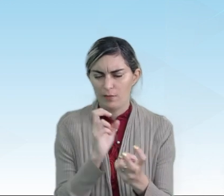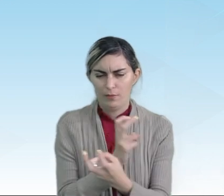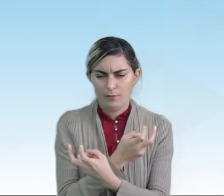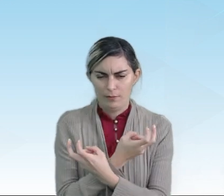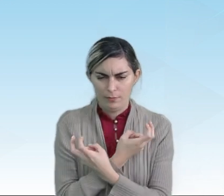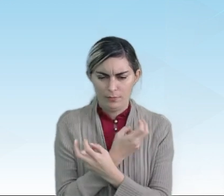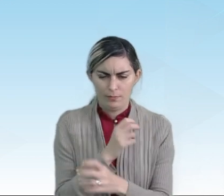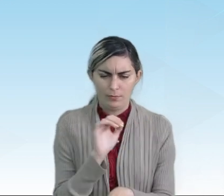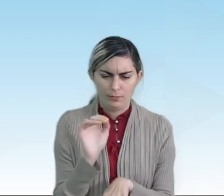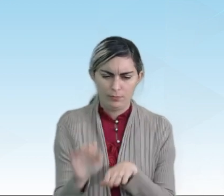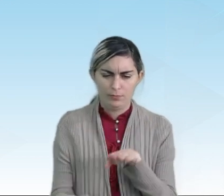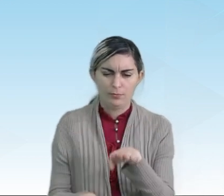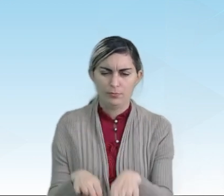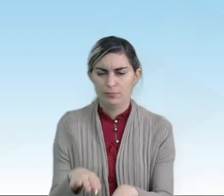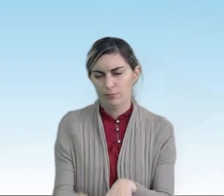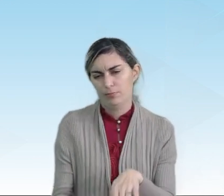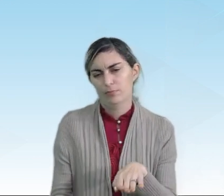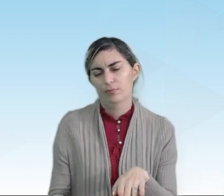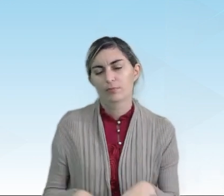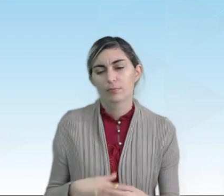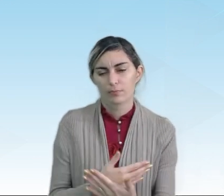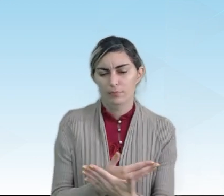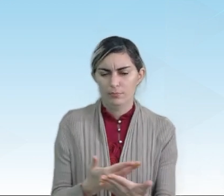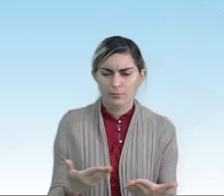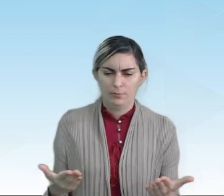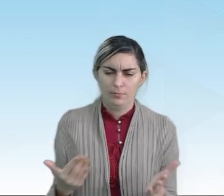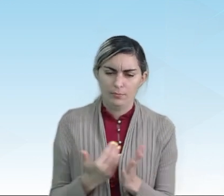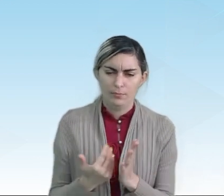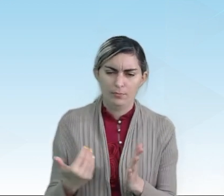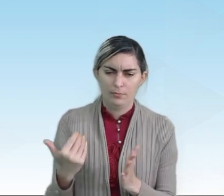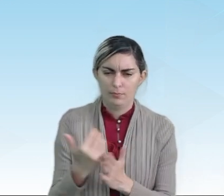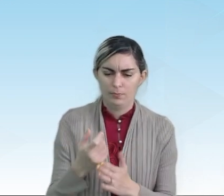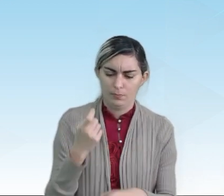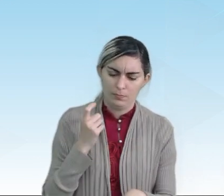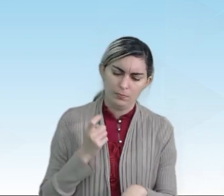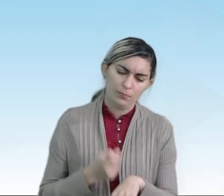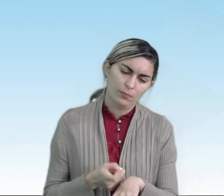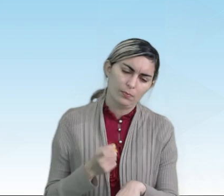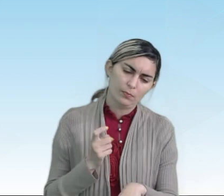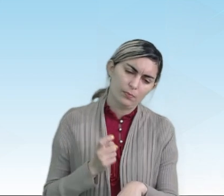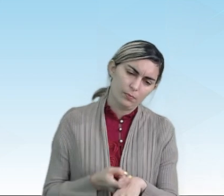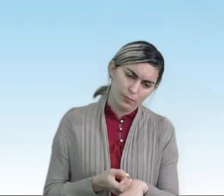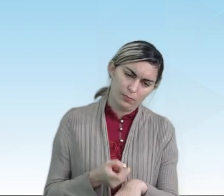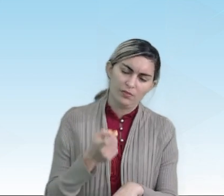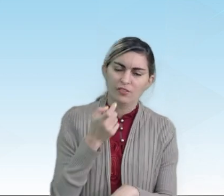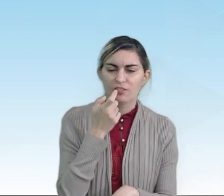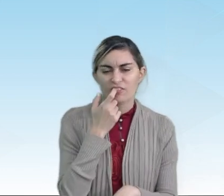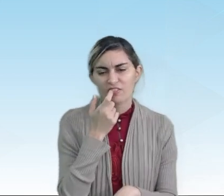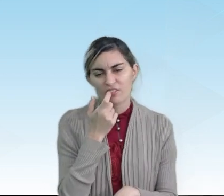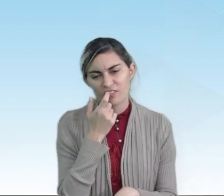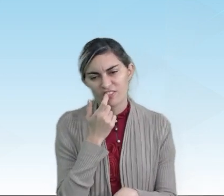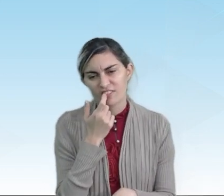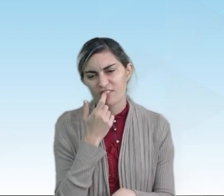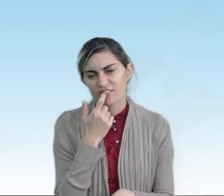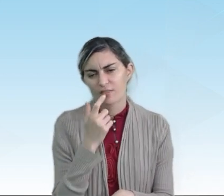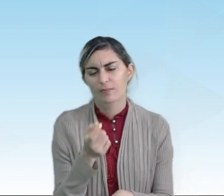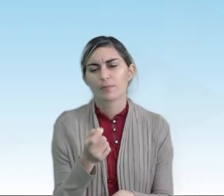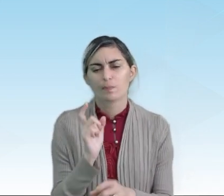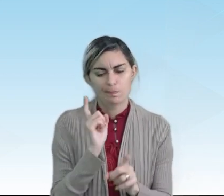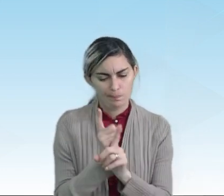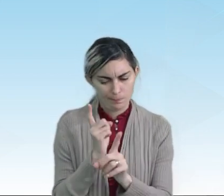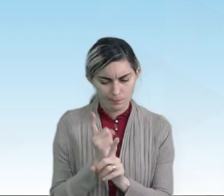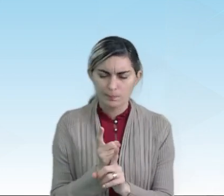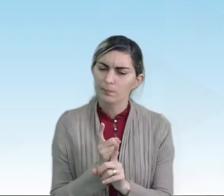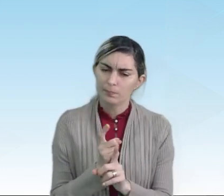pegada. Geralmente, as partes mais duras, como ossos e dentes, encontram